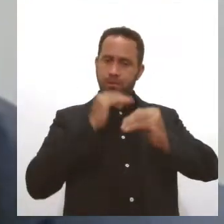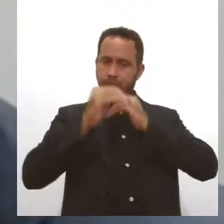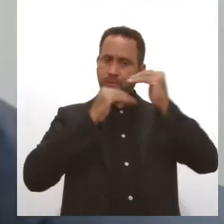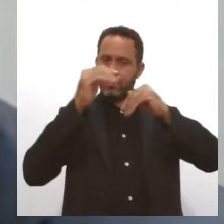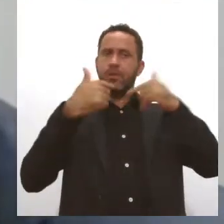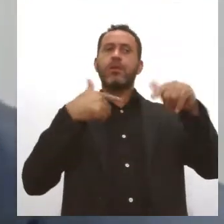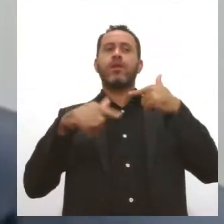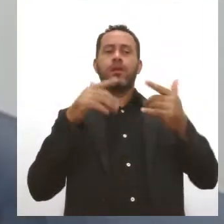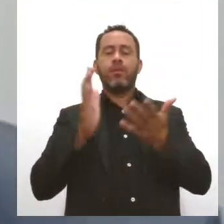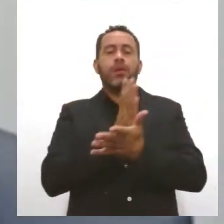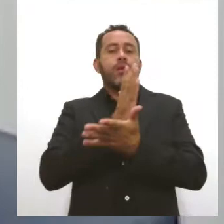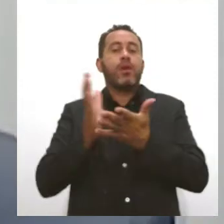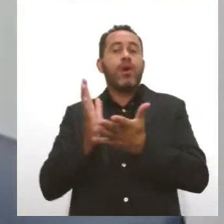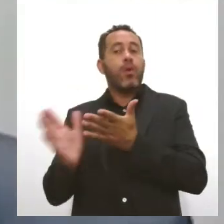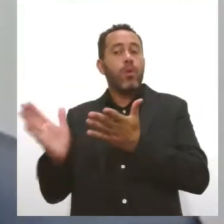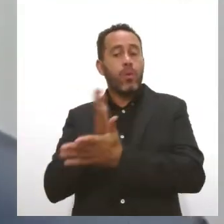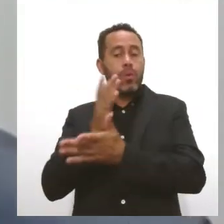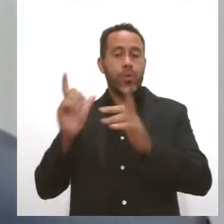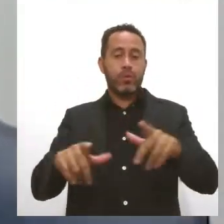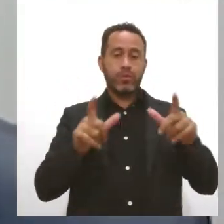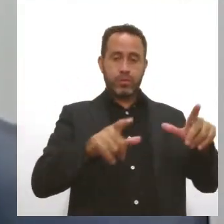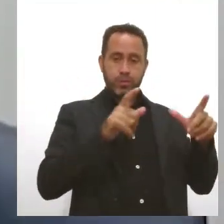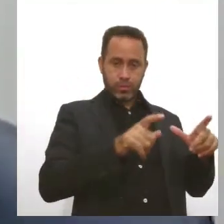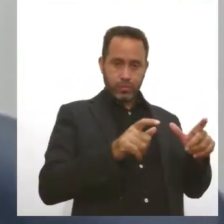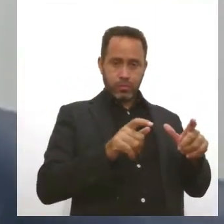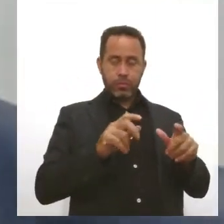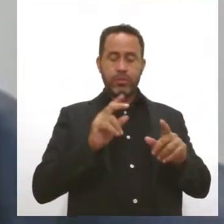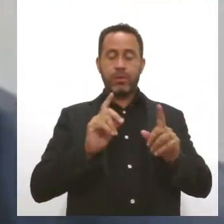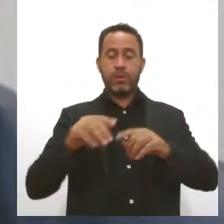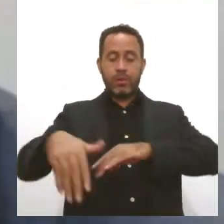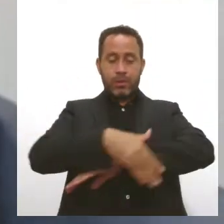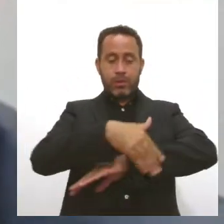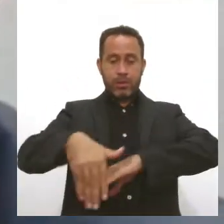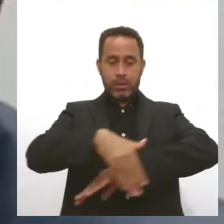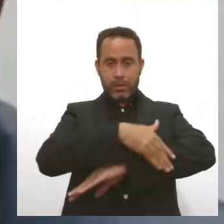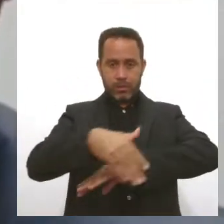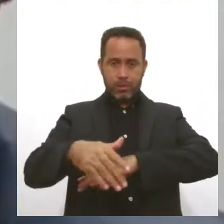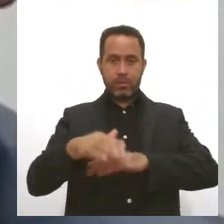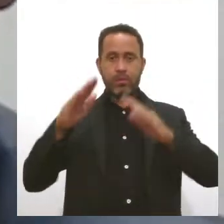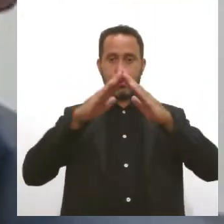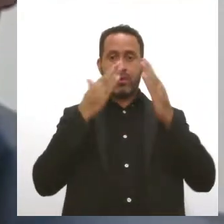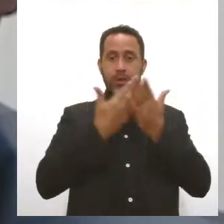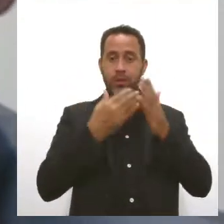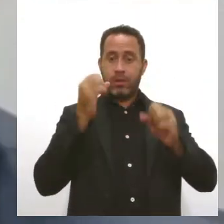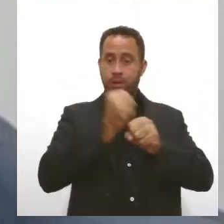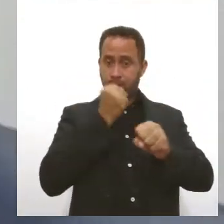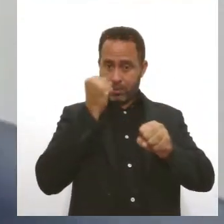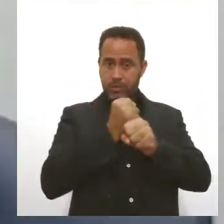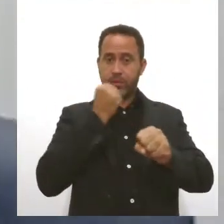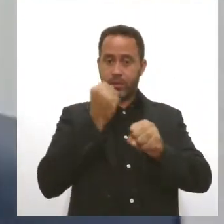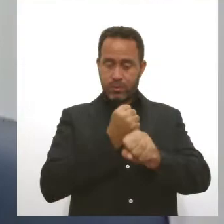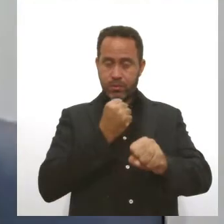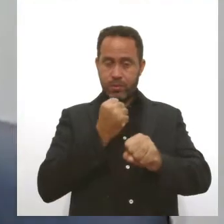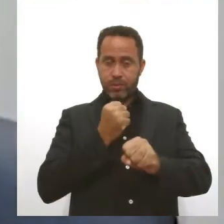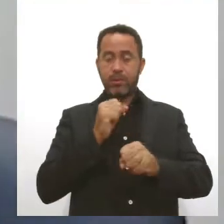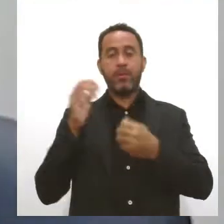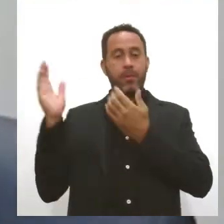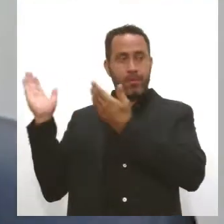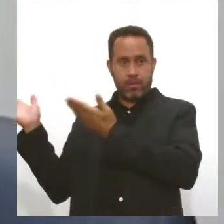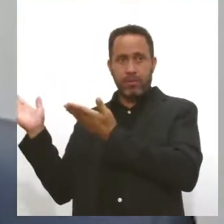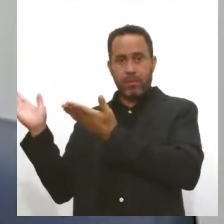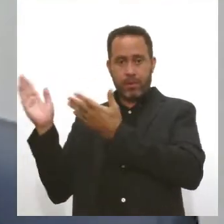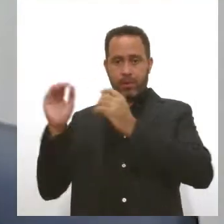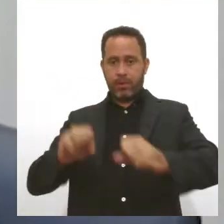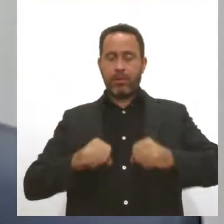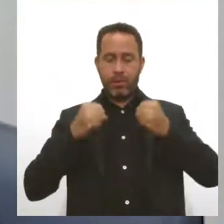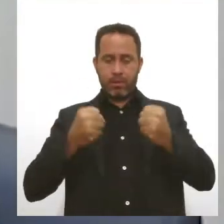em algumas áreas, a exemplo da manutenção de rodovias e reforma de escolas. Para o deputado João Marcelo, o esforço do